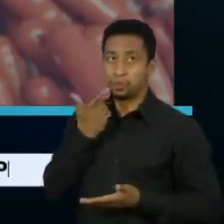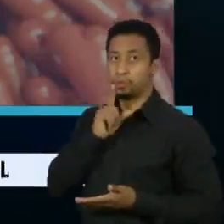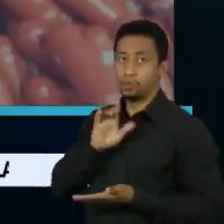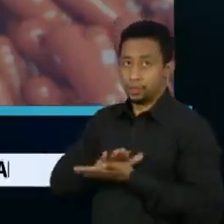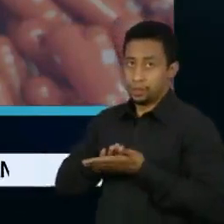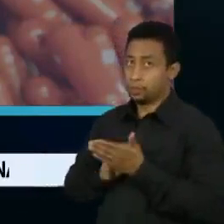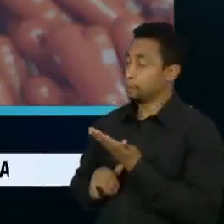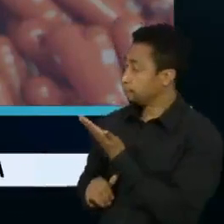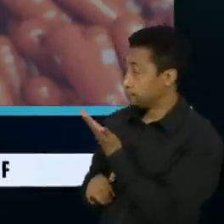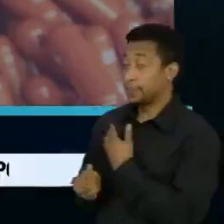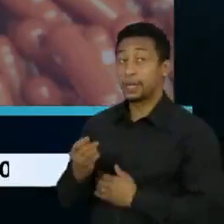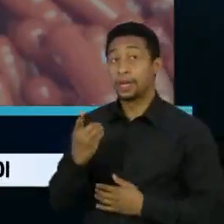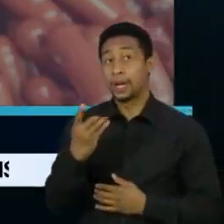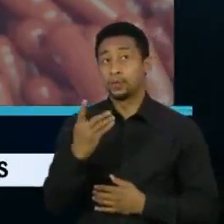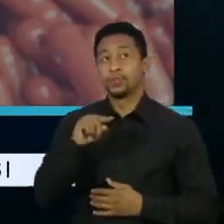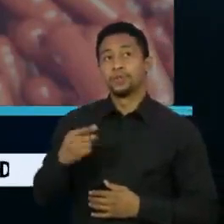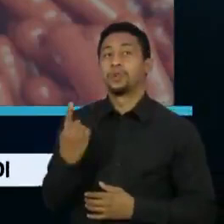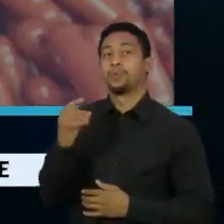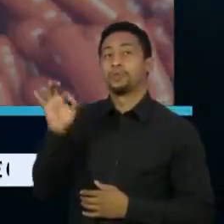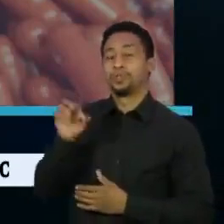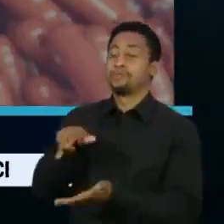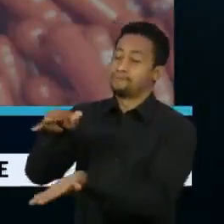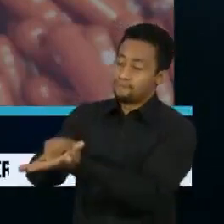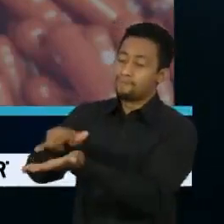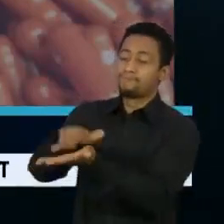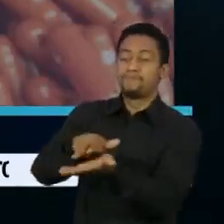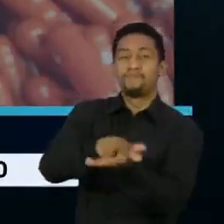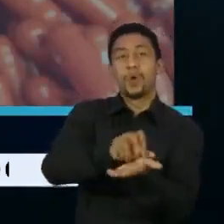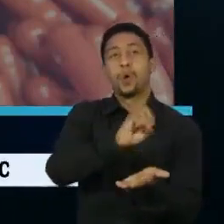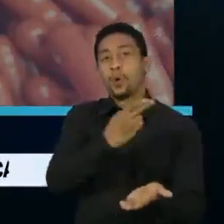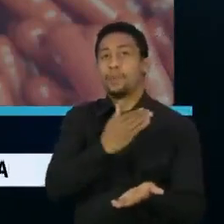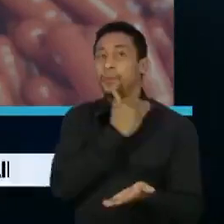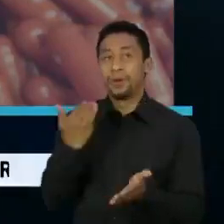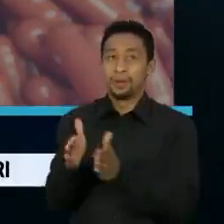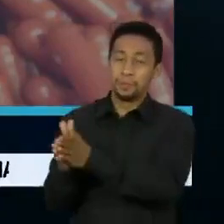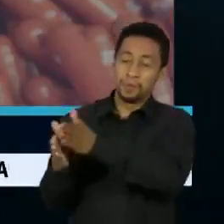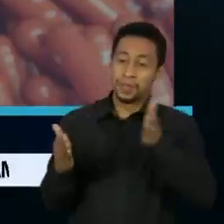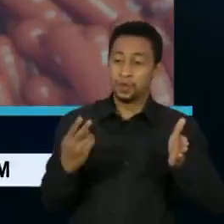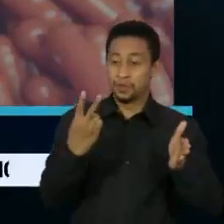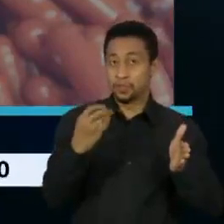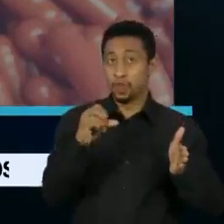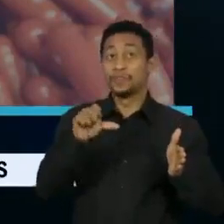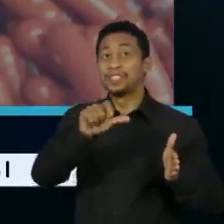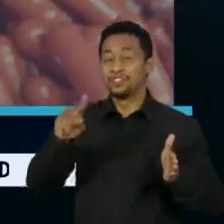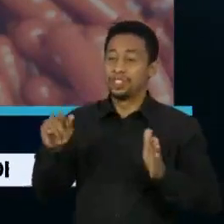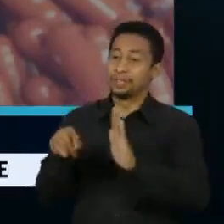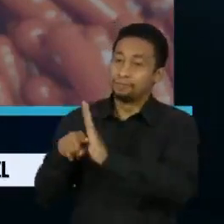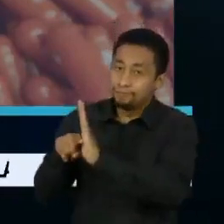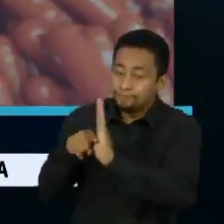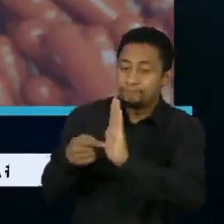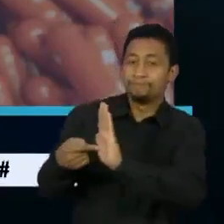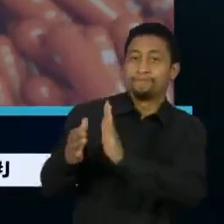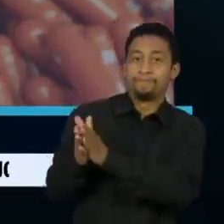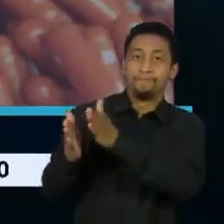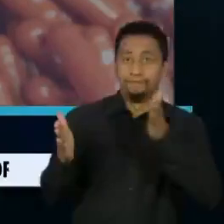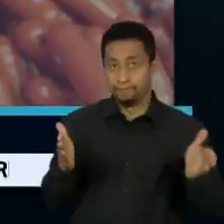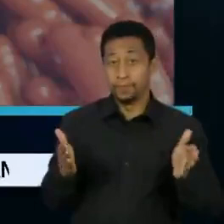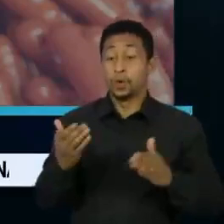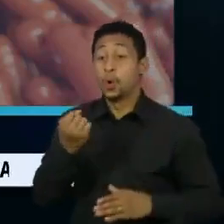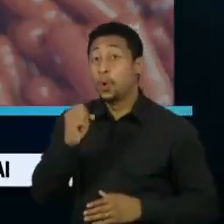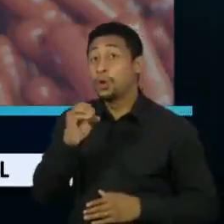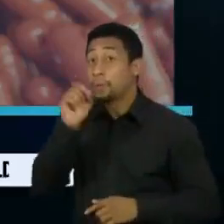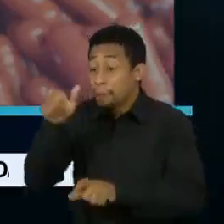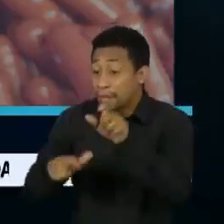14,1% foram hospitalizados ou morreram nos primeiros 29 dias dos testes. Depois desse período, mais 8